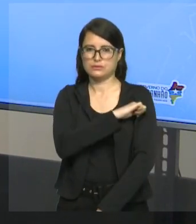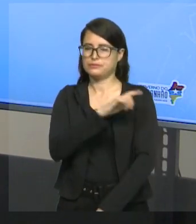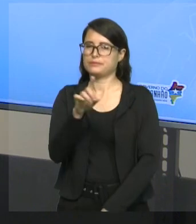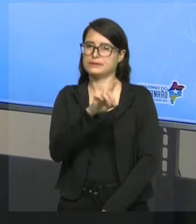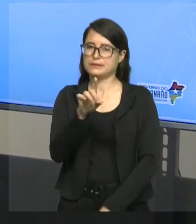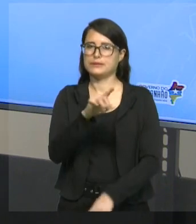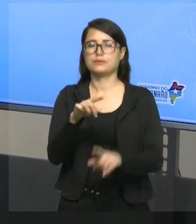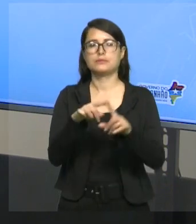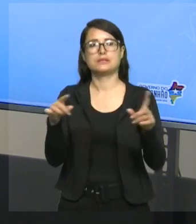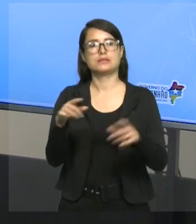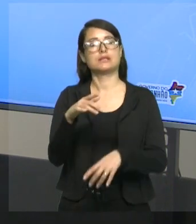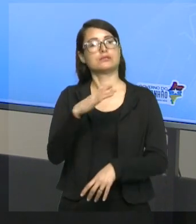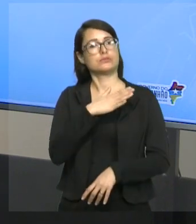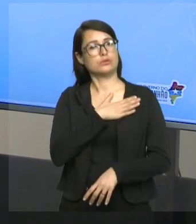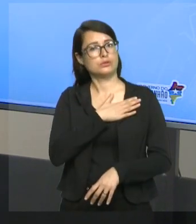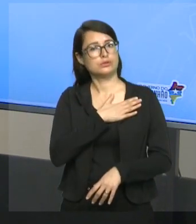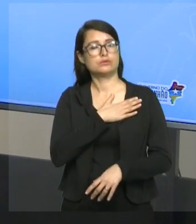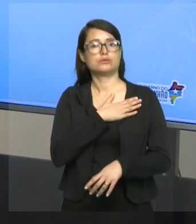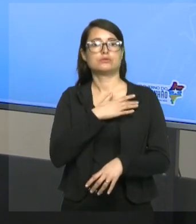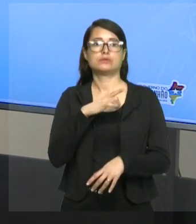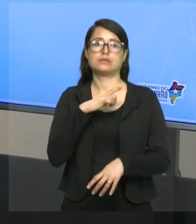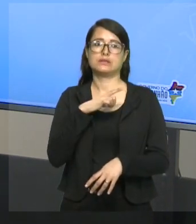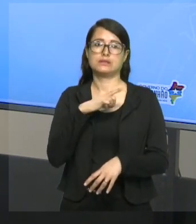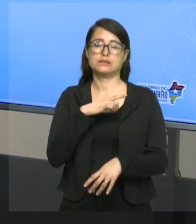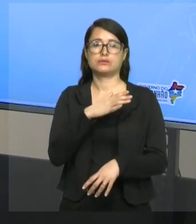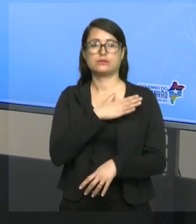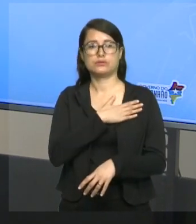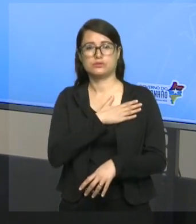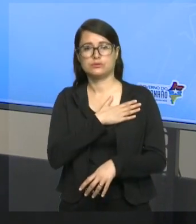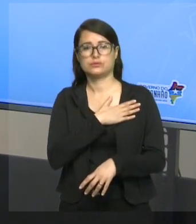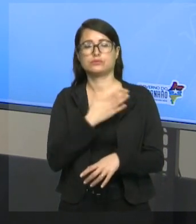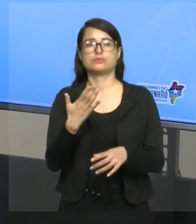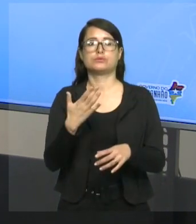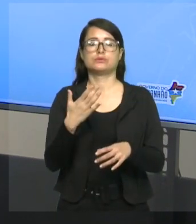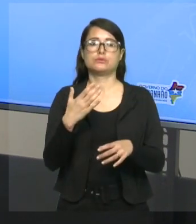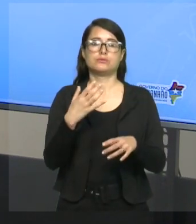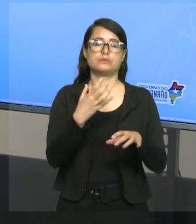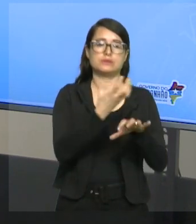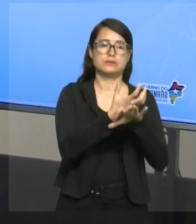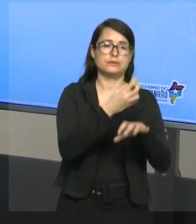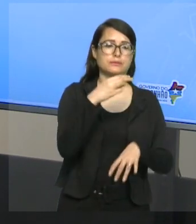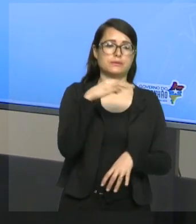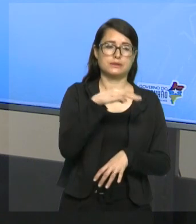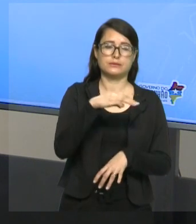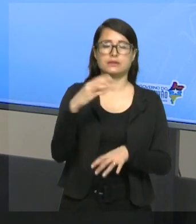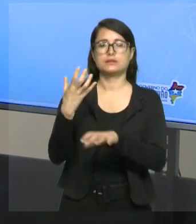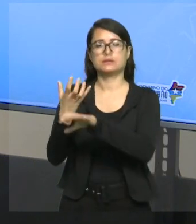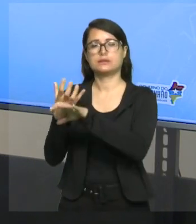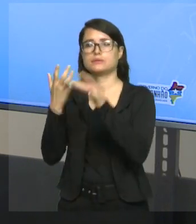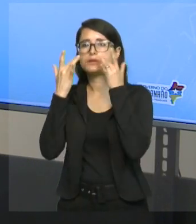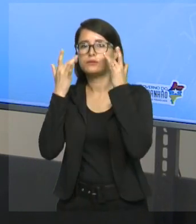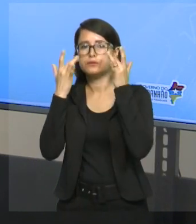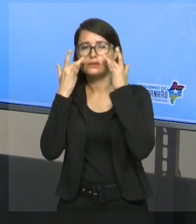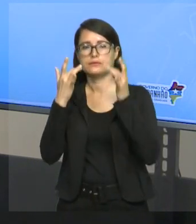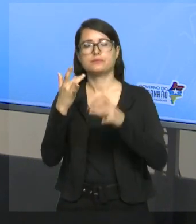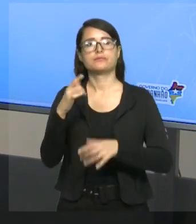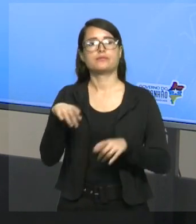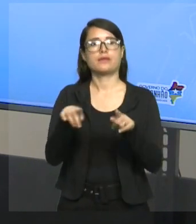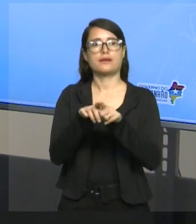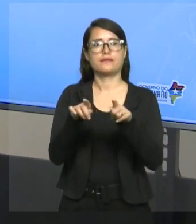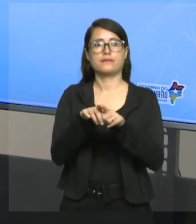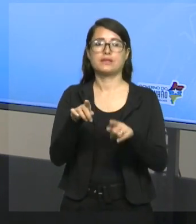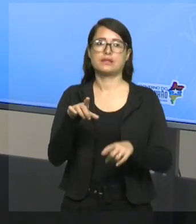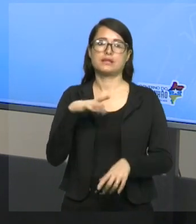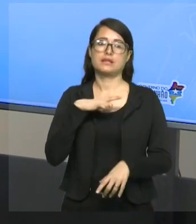Só que tem esses alunos que não responderam. Então, eu preciso somar vinte e um com oito, que foram os alunos que não responderam.